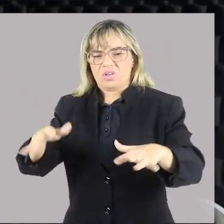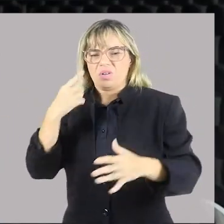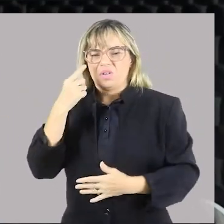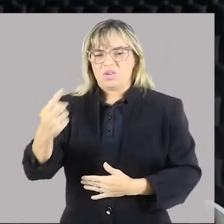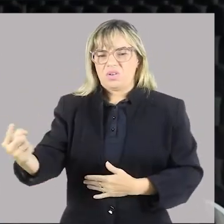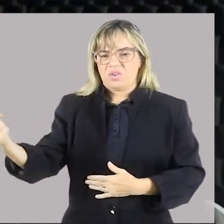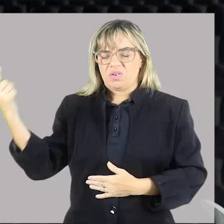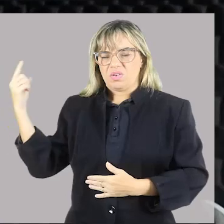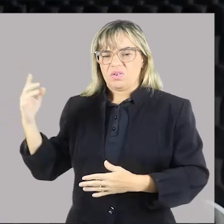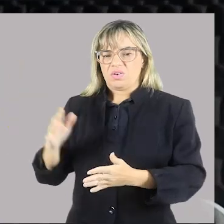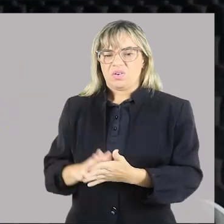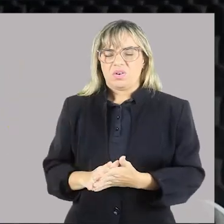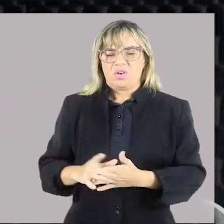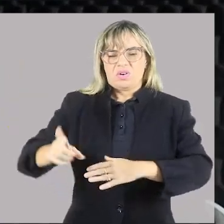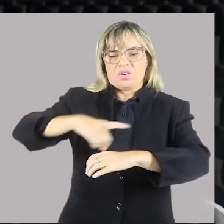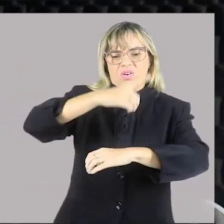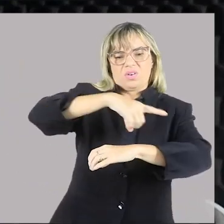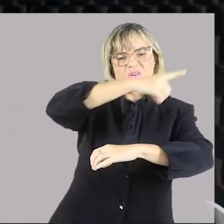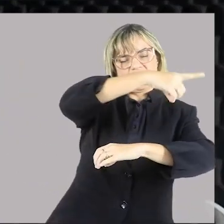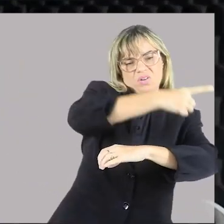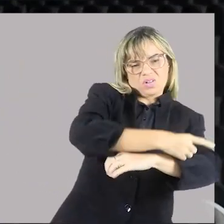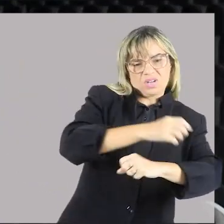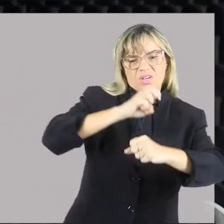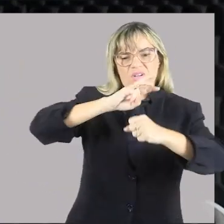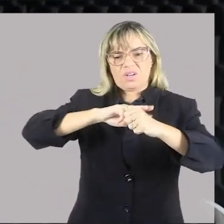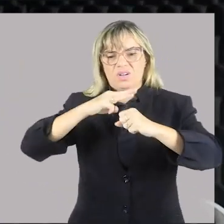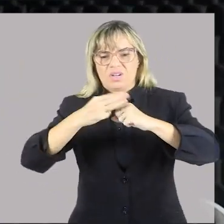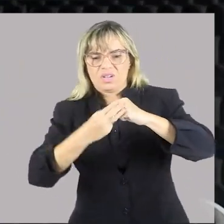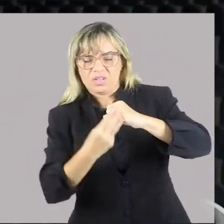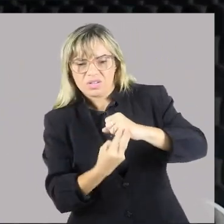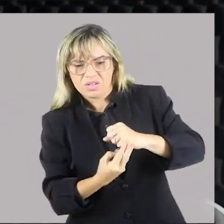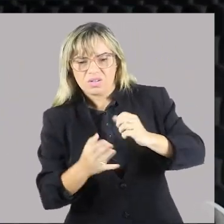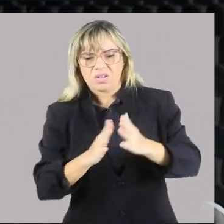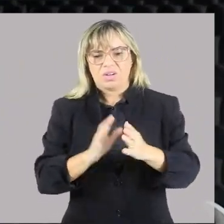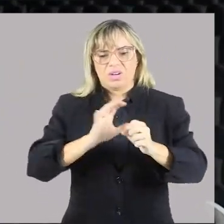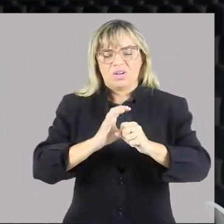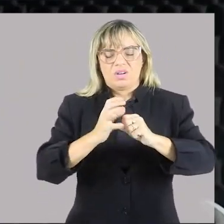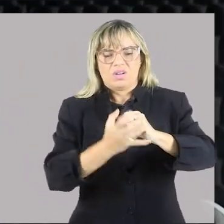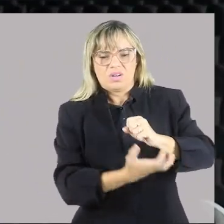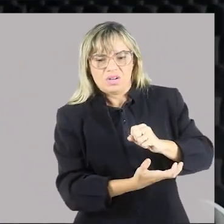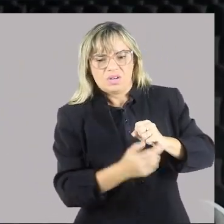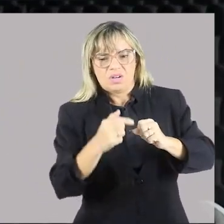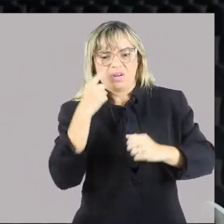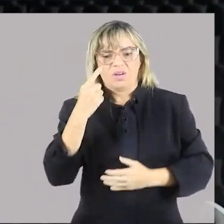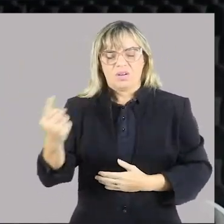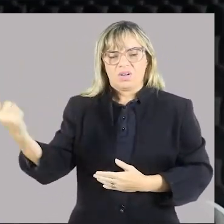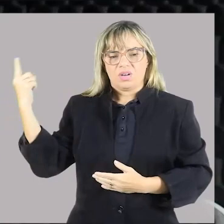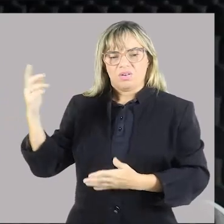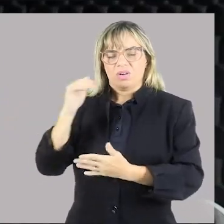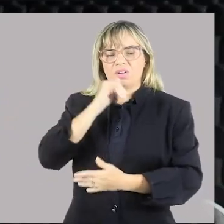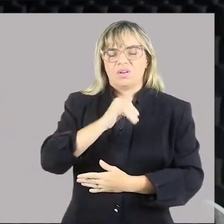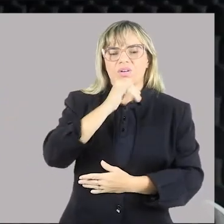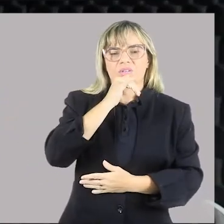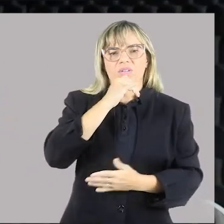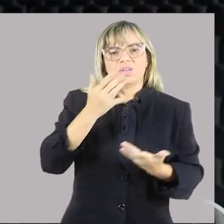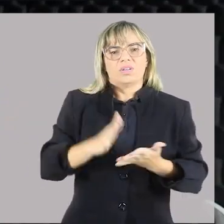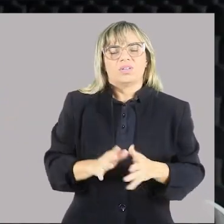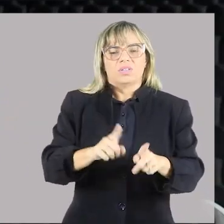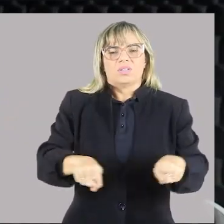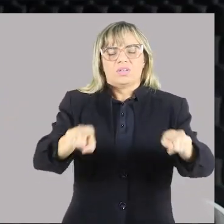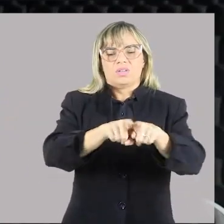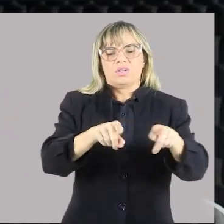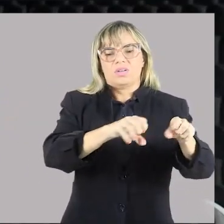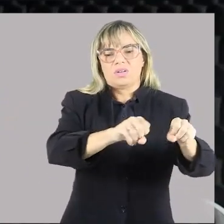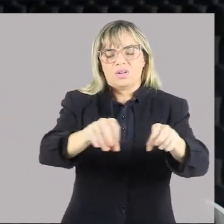a zika, a chikungunya. A pandemia da Covid-19 é um exemplo também. E a educação?